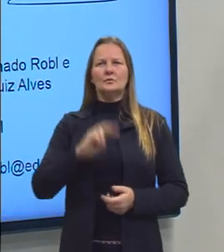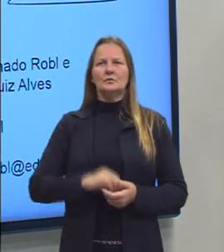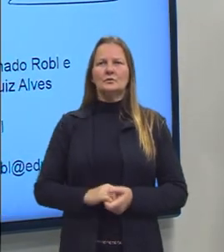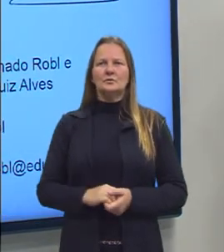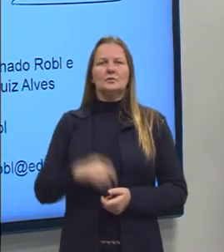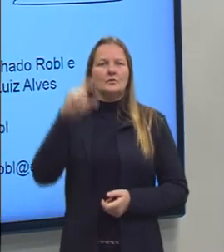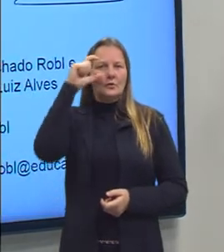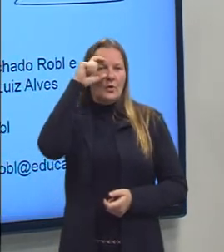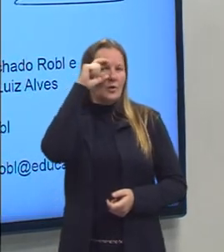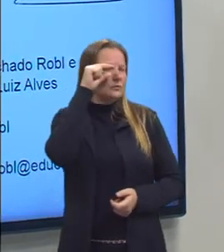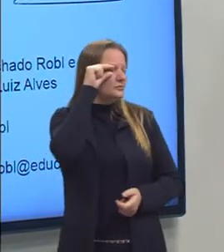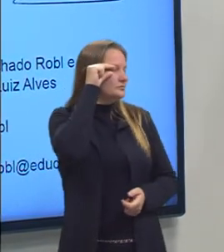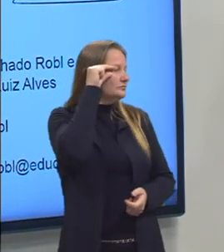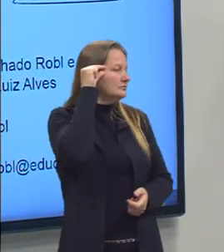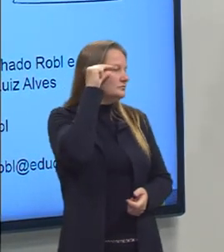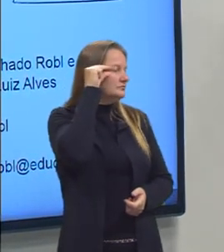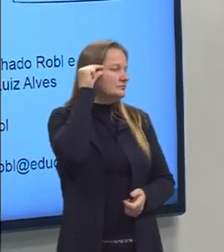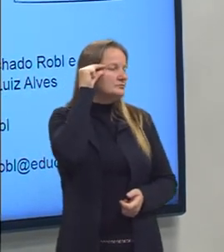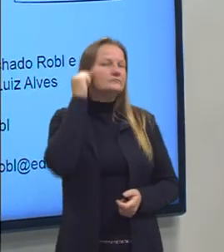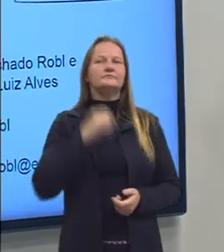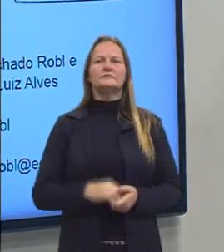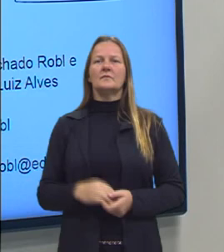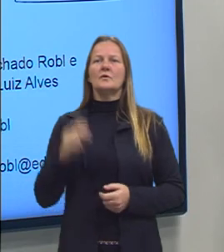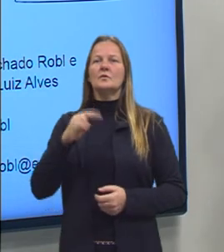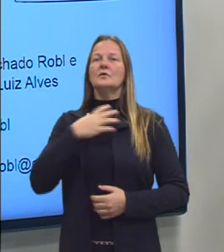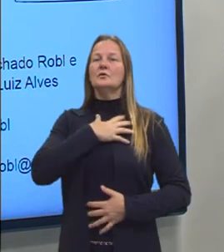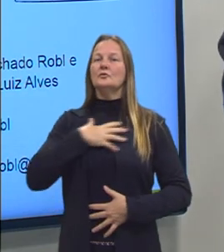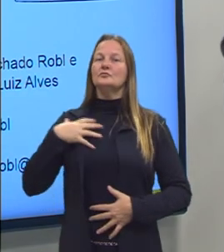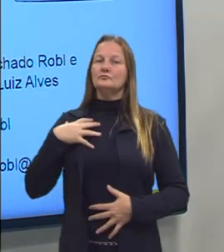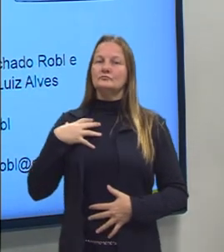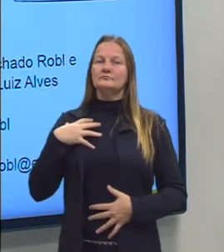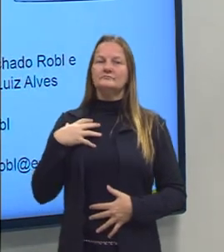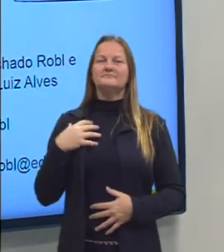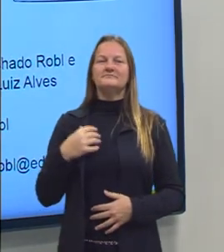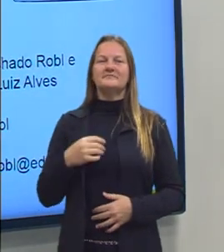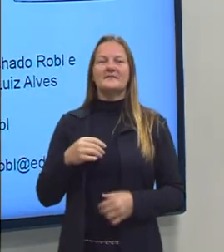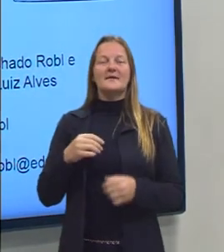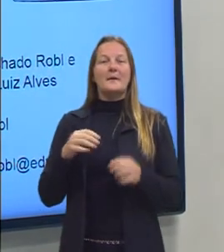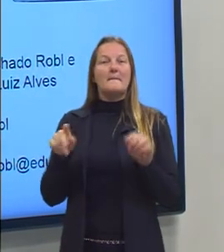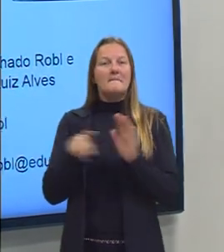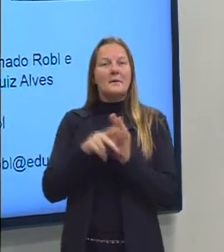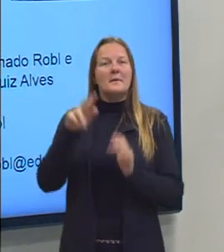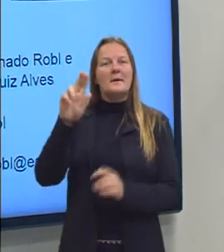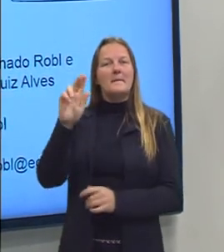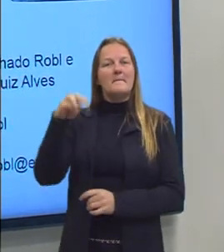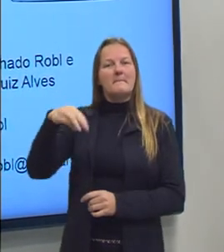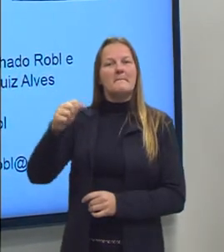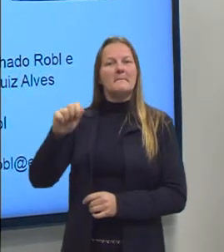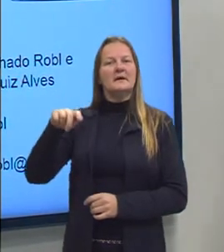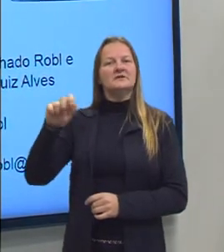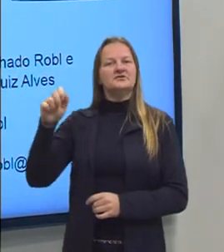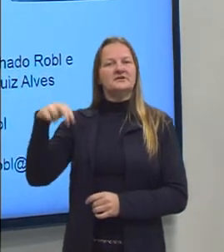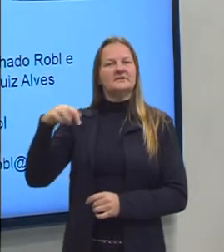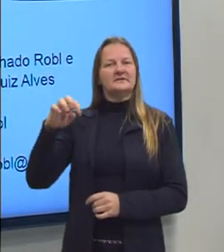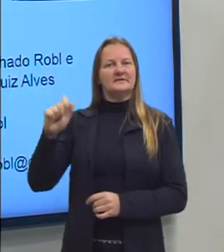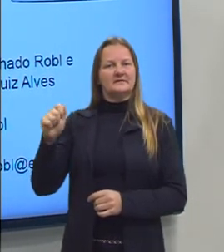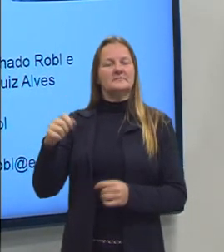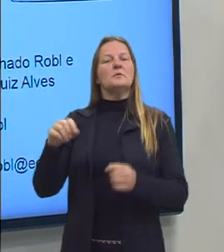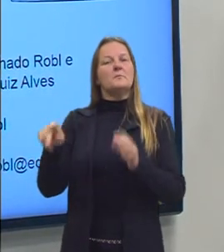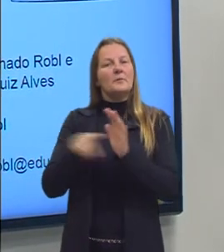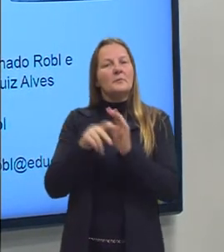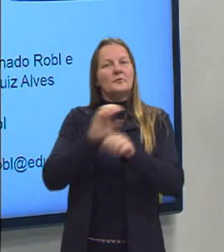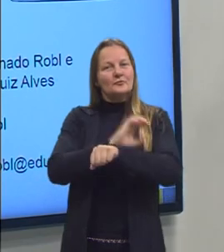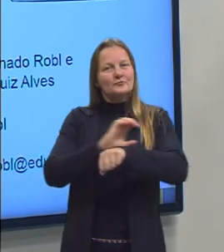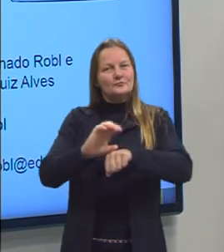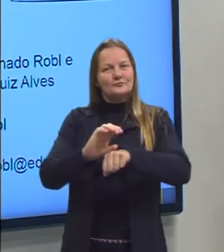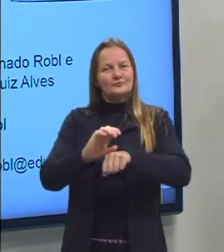Uso óculos de hastes grossas e estou vestindo a nossa camiseta aqui, cor magenta do nosso curso, tá, gurizada? E por